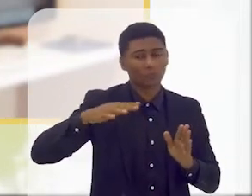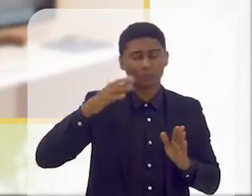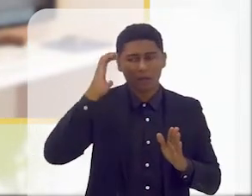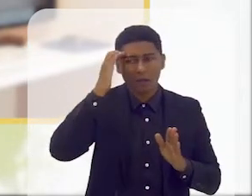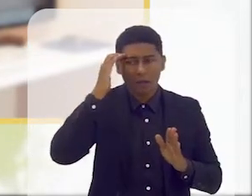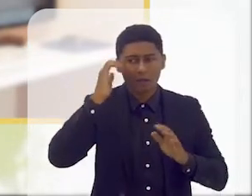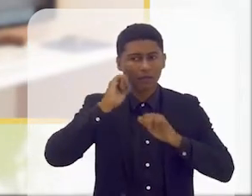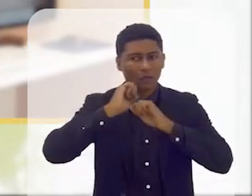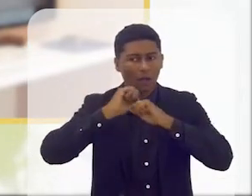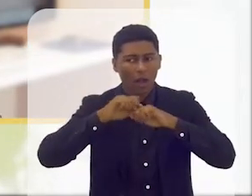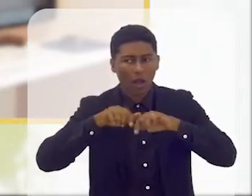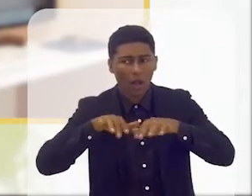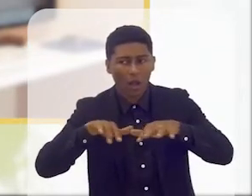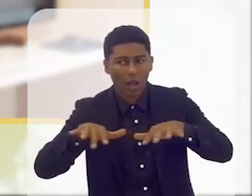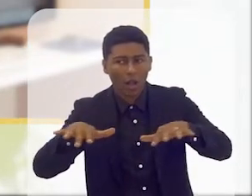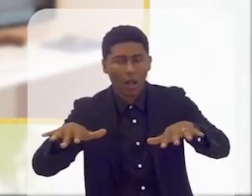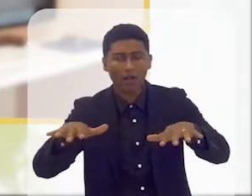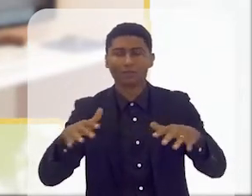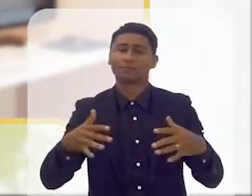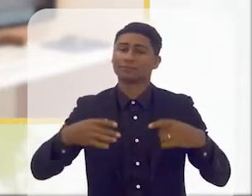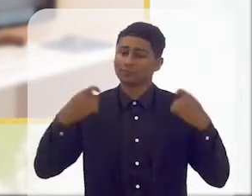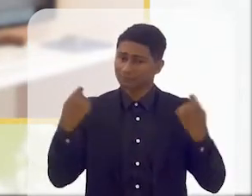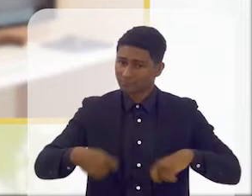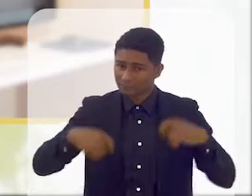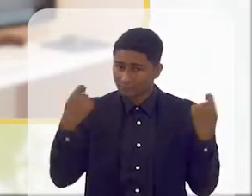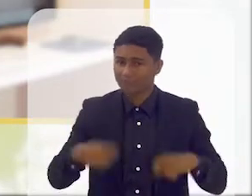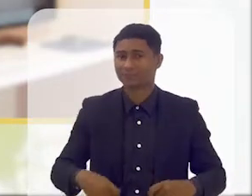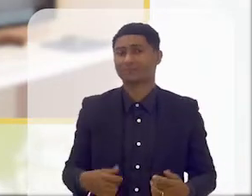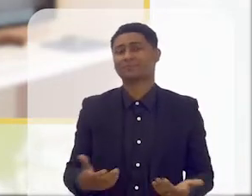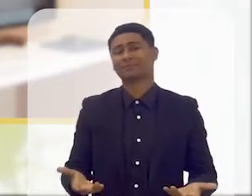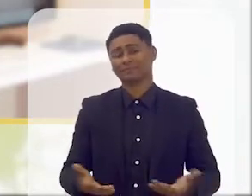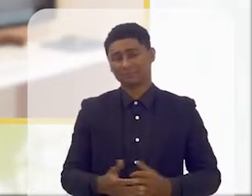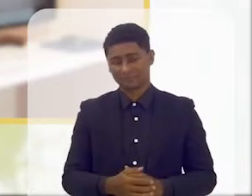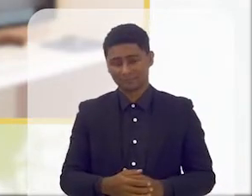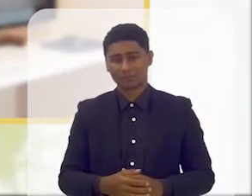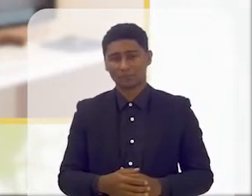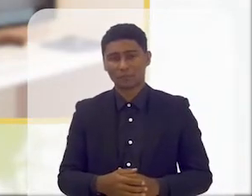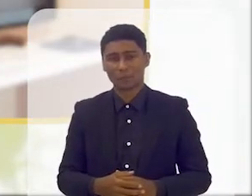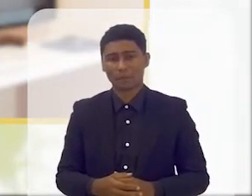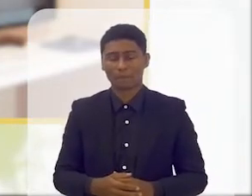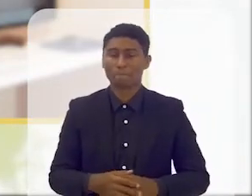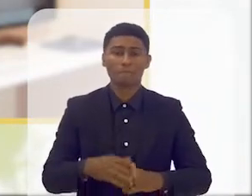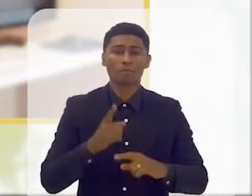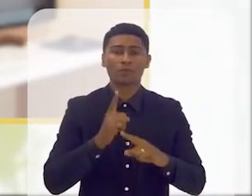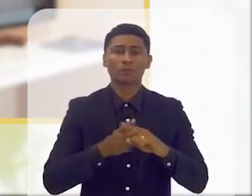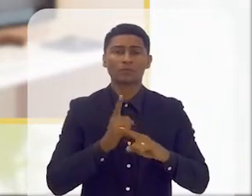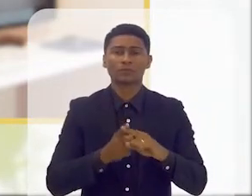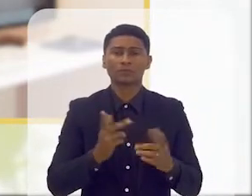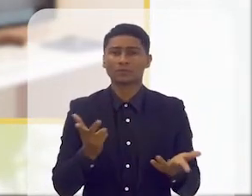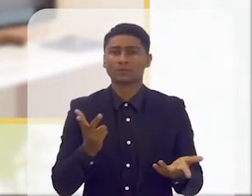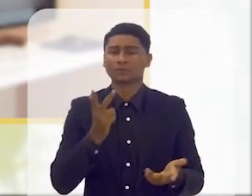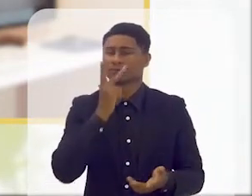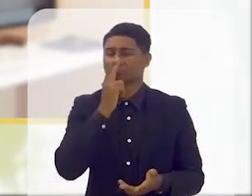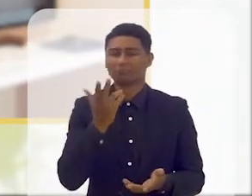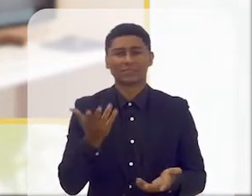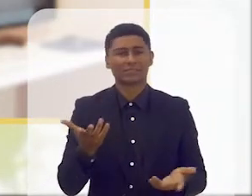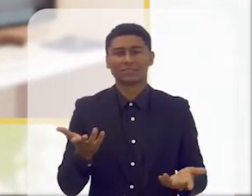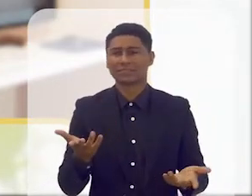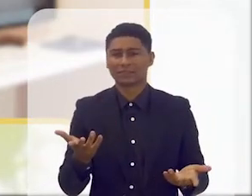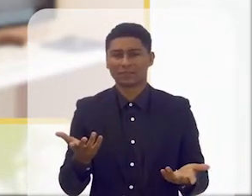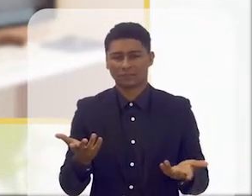colocar isso mais próximo das pessoas. Porque aí parece aquela coisa assim,